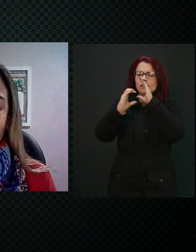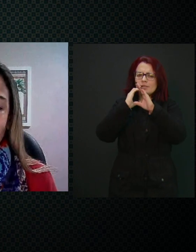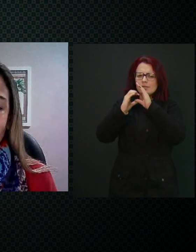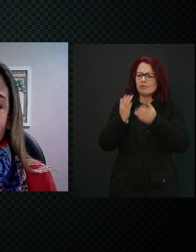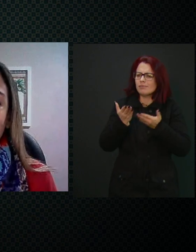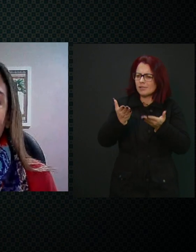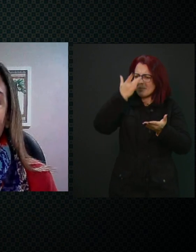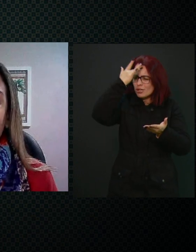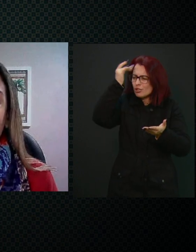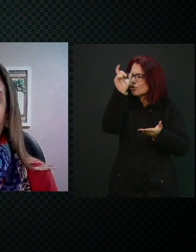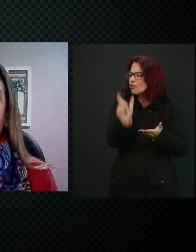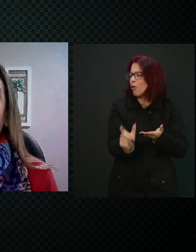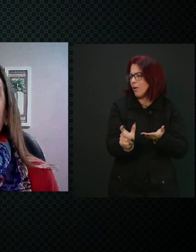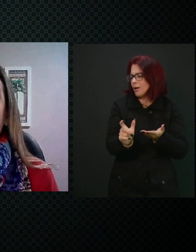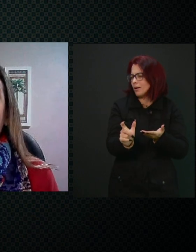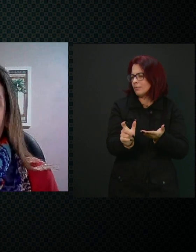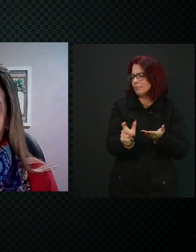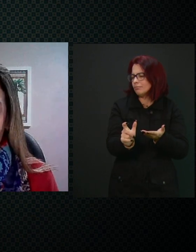essa pessoa, né,